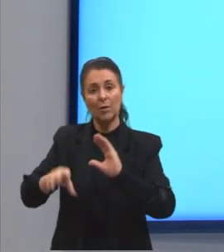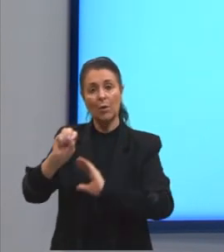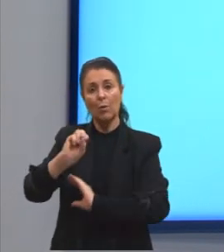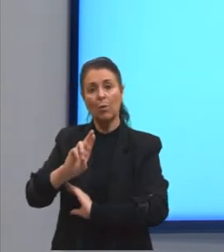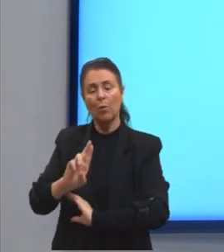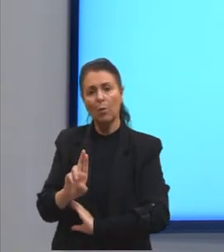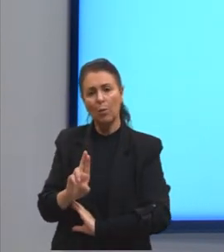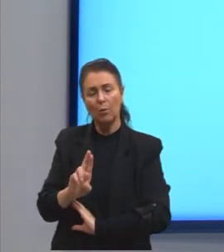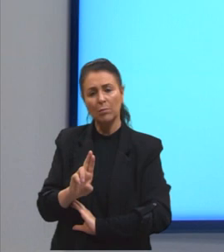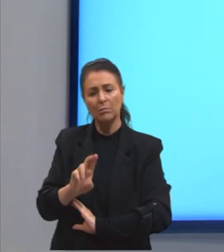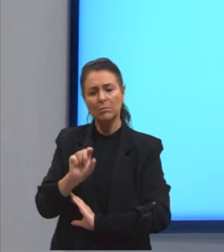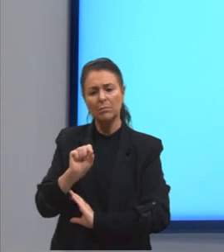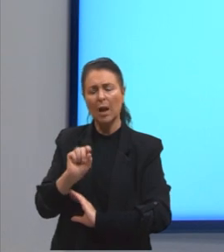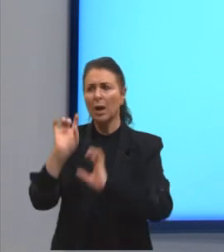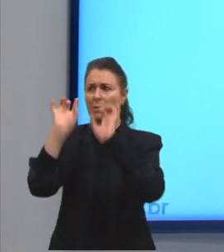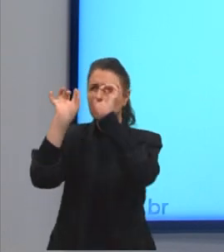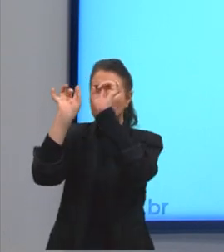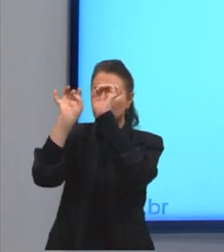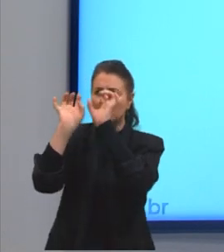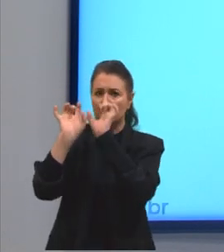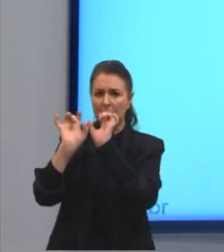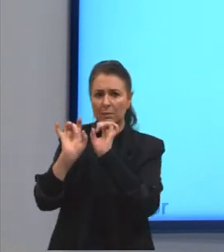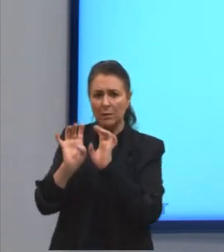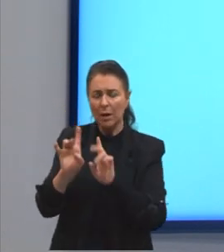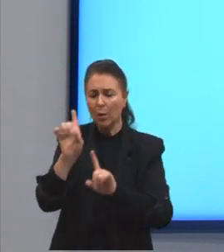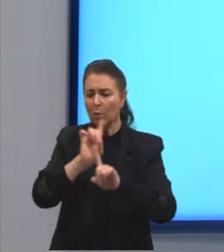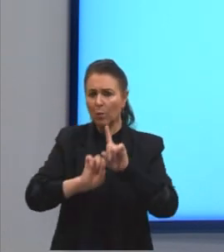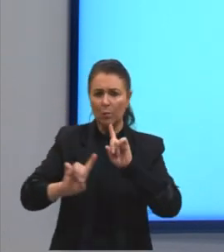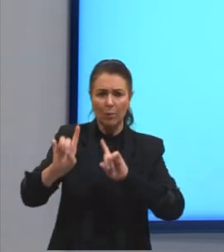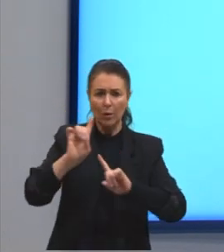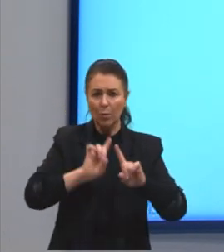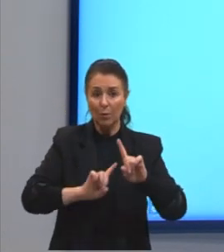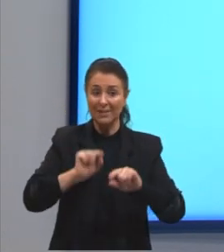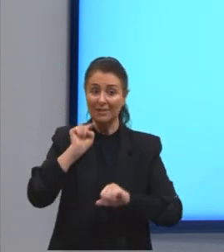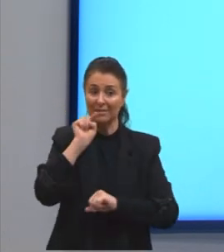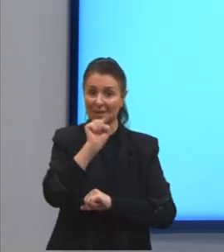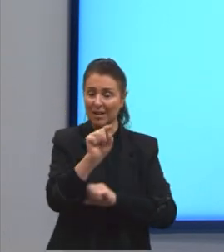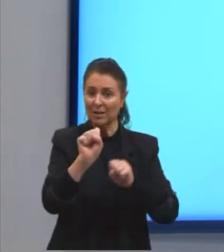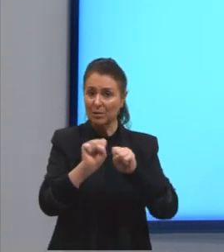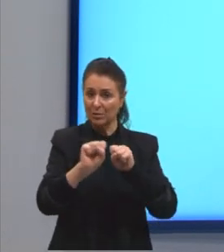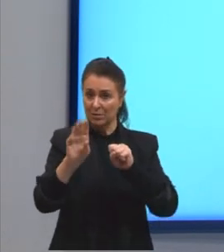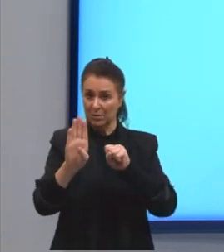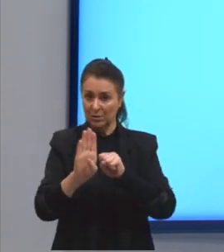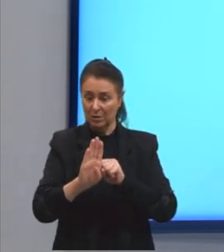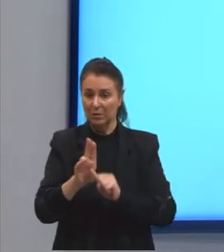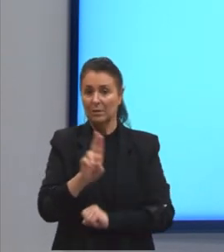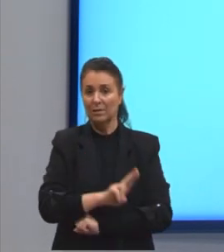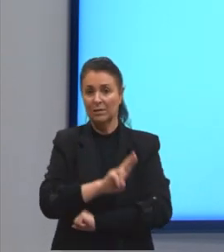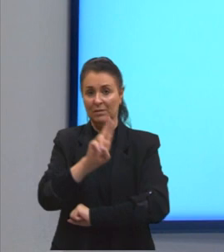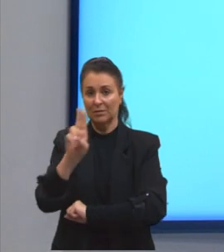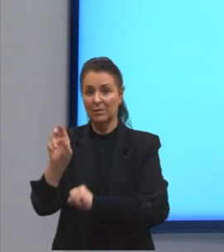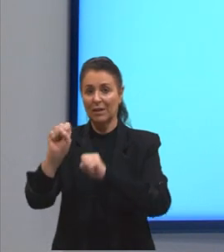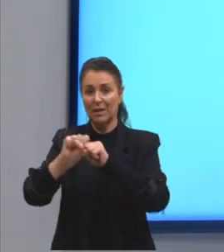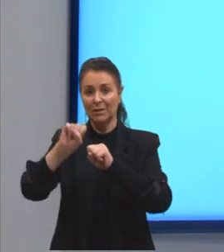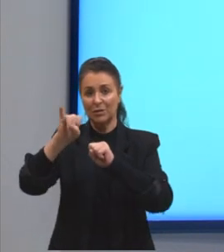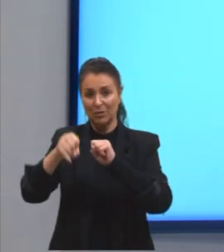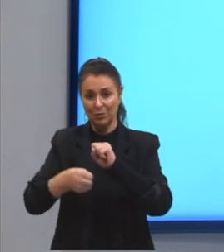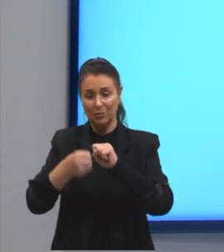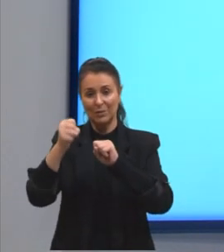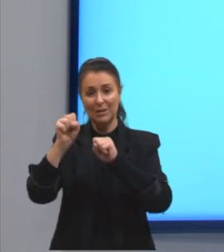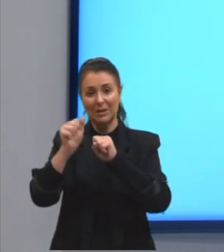para determinar e especificar alguma coisa sobre aquele substantivo. E elas são chamadas de adjuntos